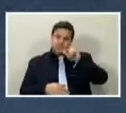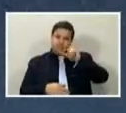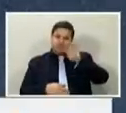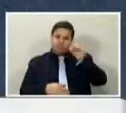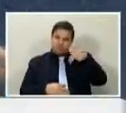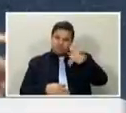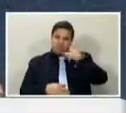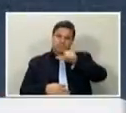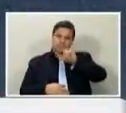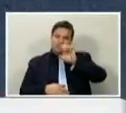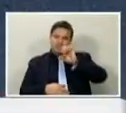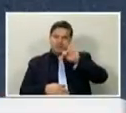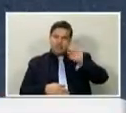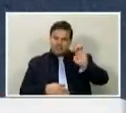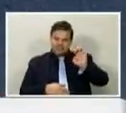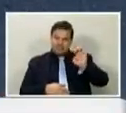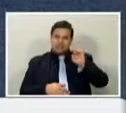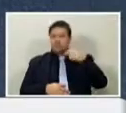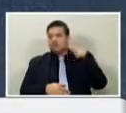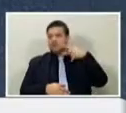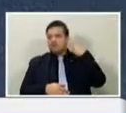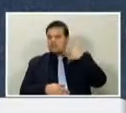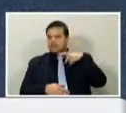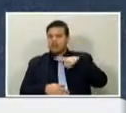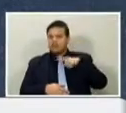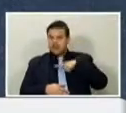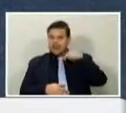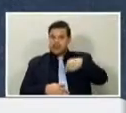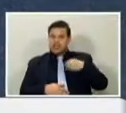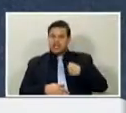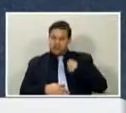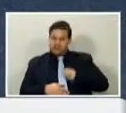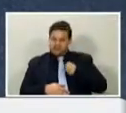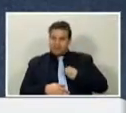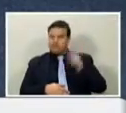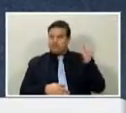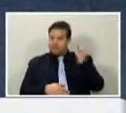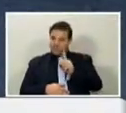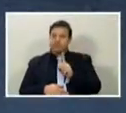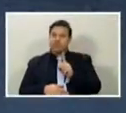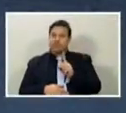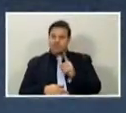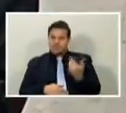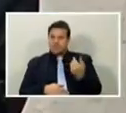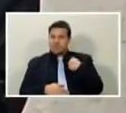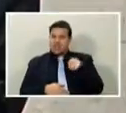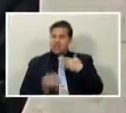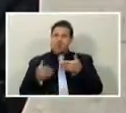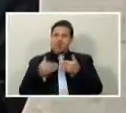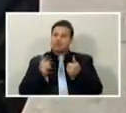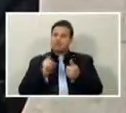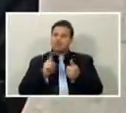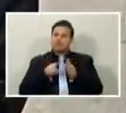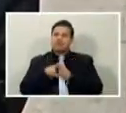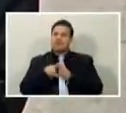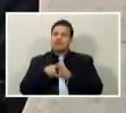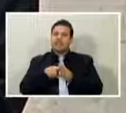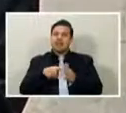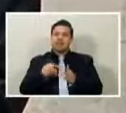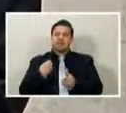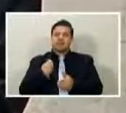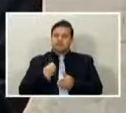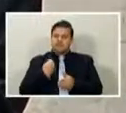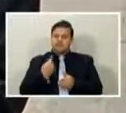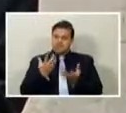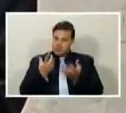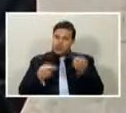na casa, para que possam aqui no plenário comparecer, para que nós possamos escutar o término da sua. Eu quero ver o